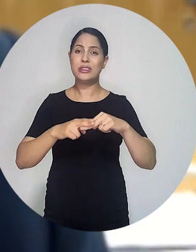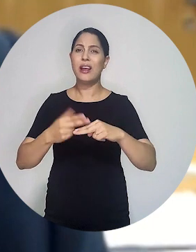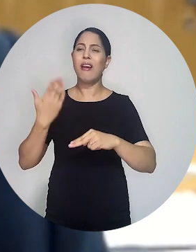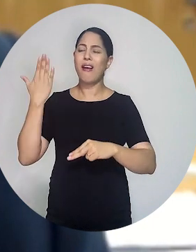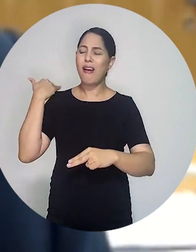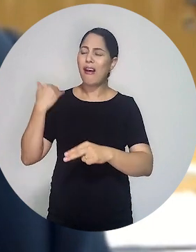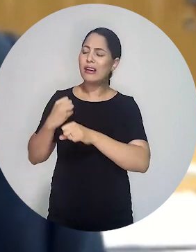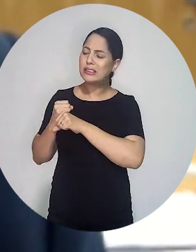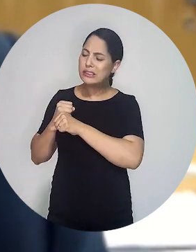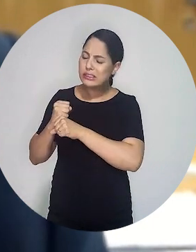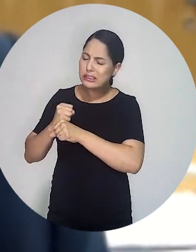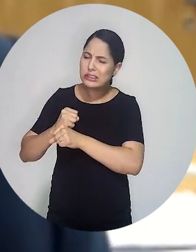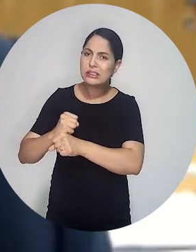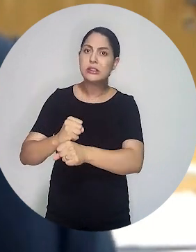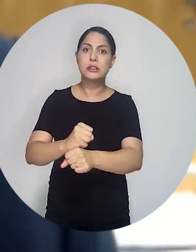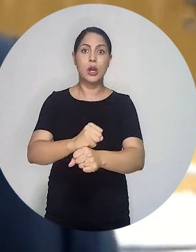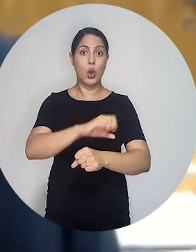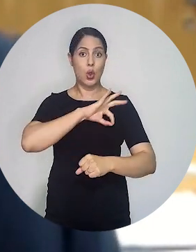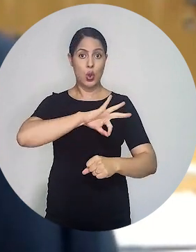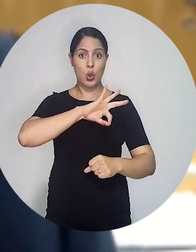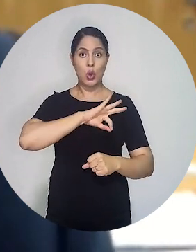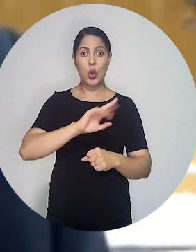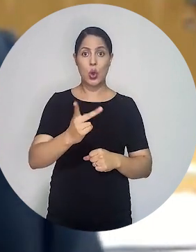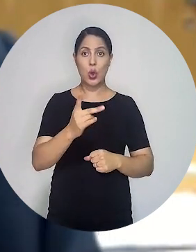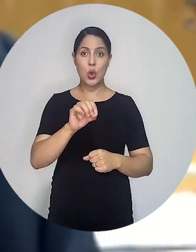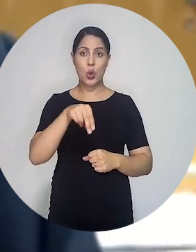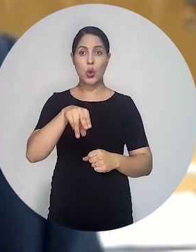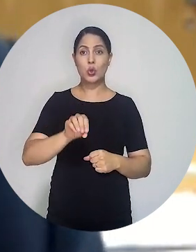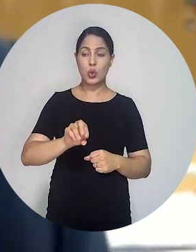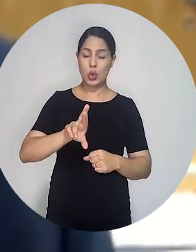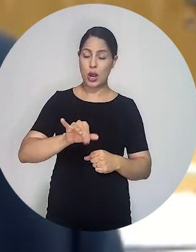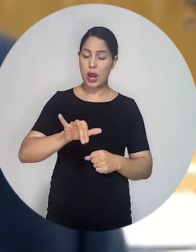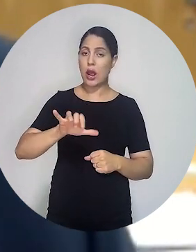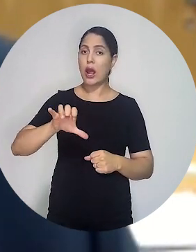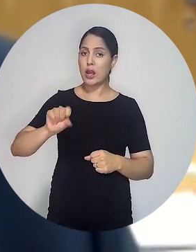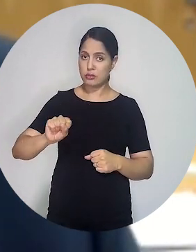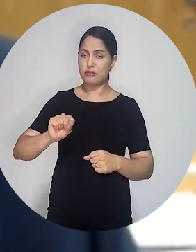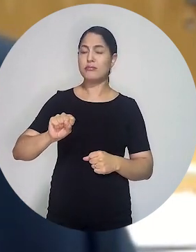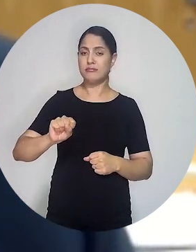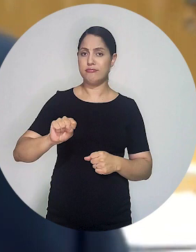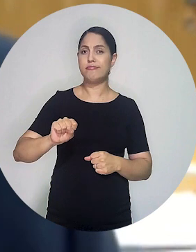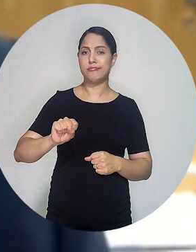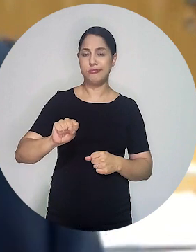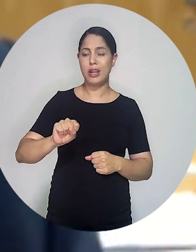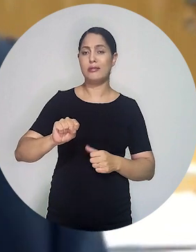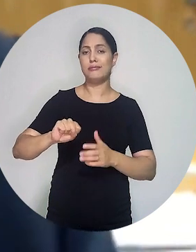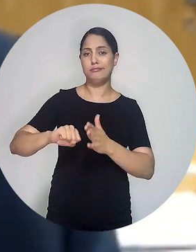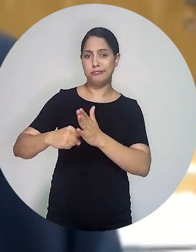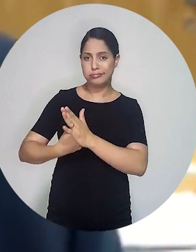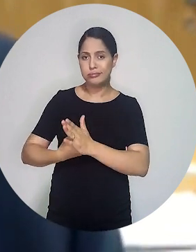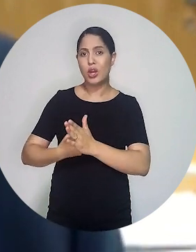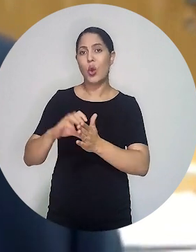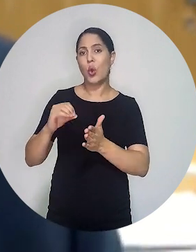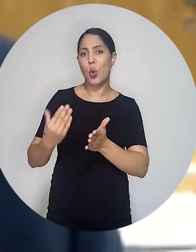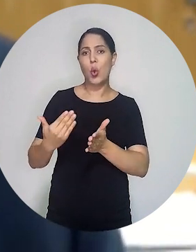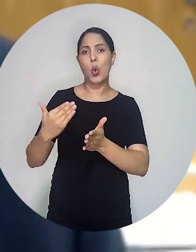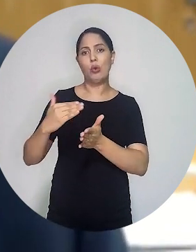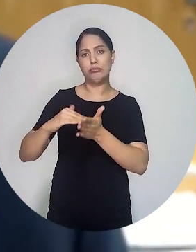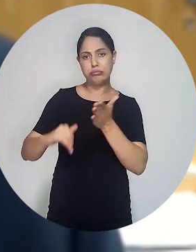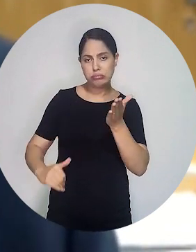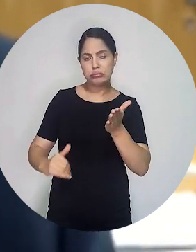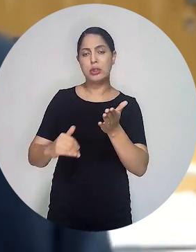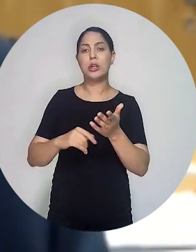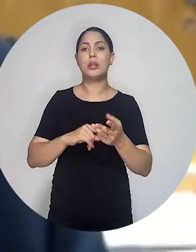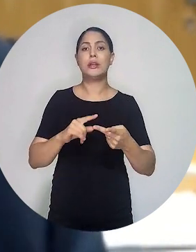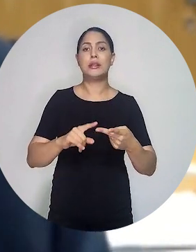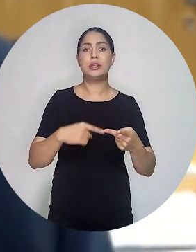advocacia brasileira. Tivemos por muitos anos honorários aviltados, tivemos por muitos anos a